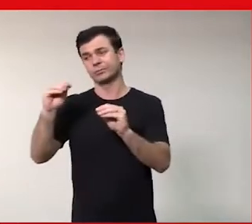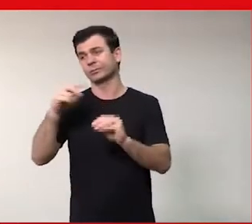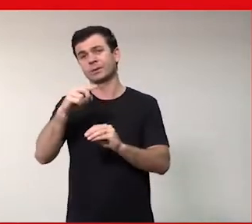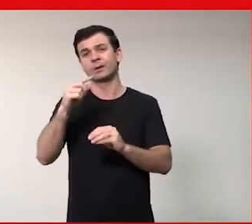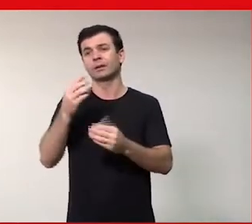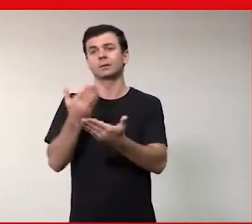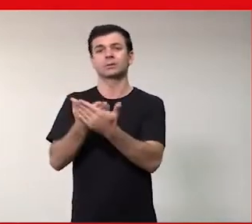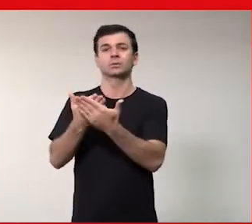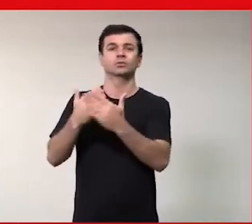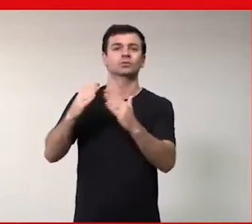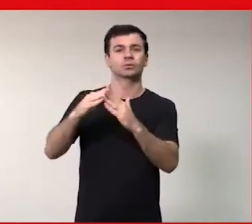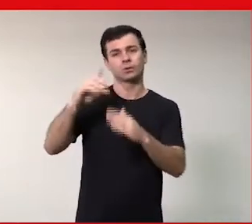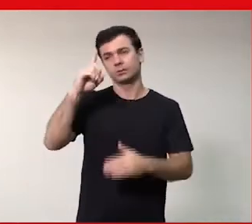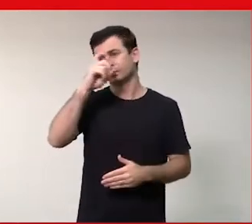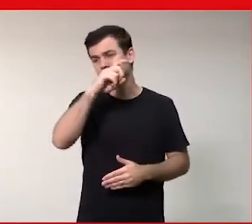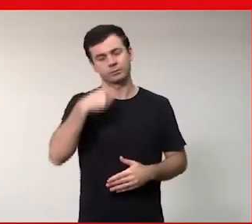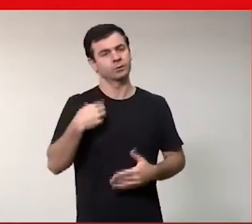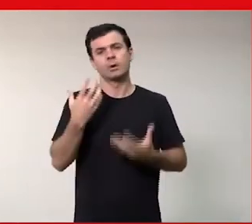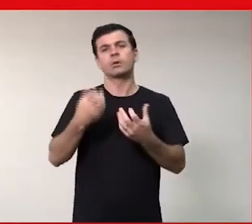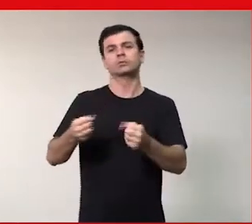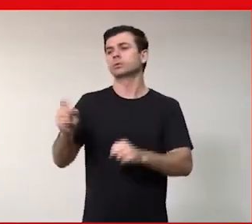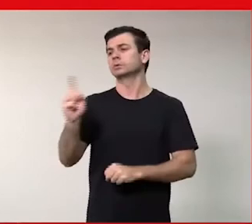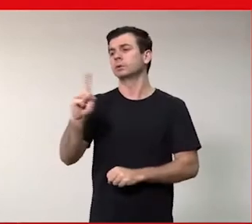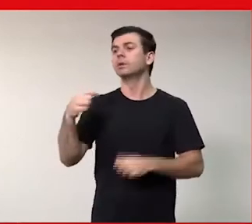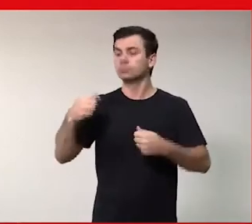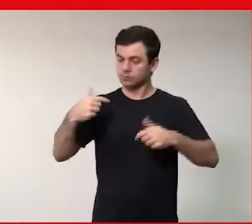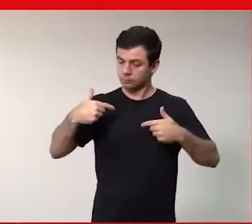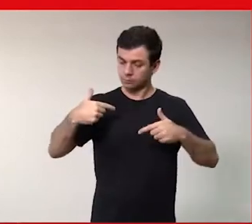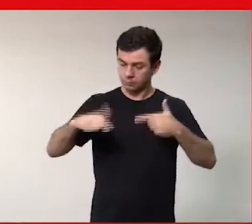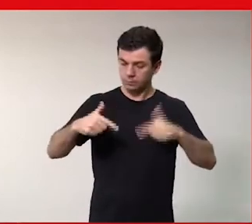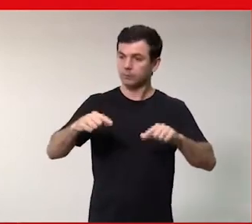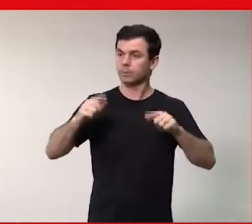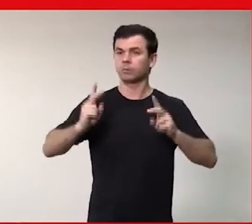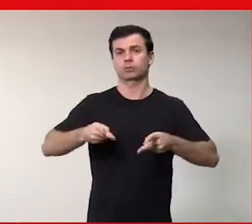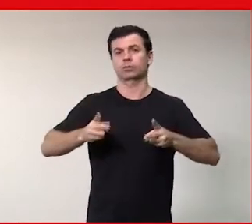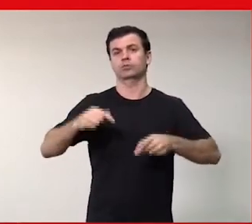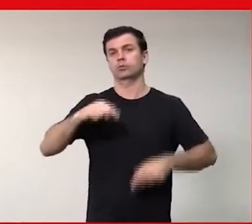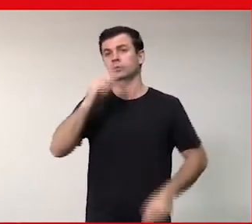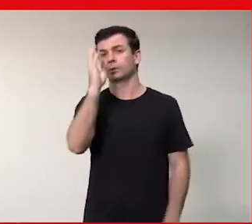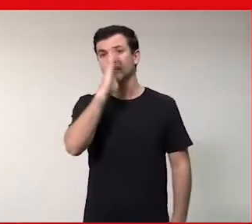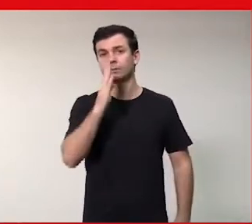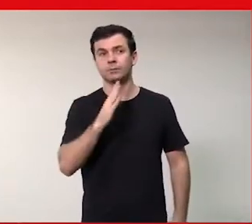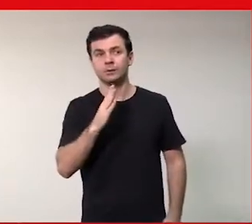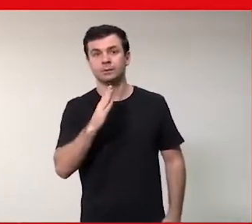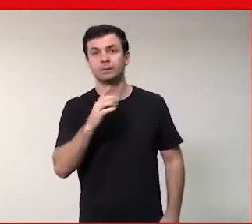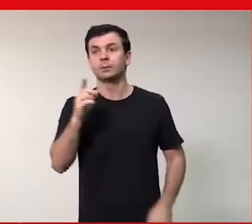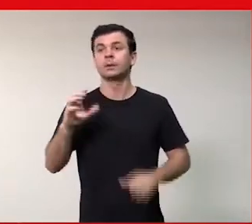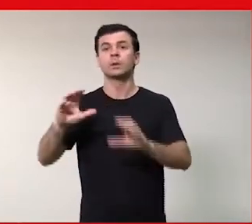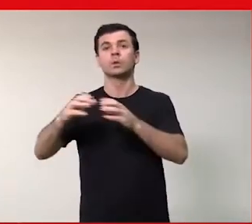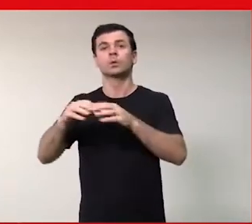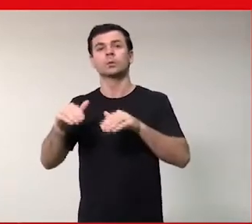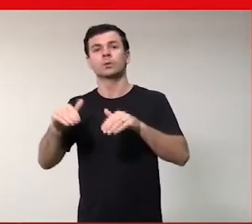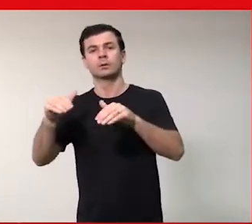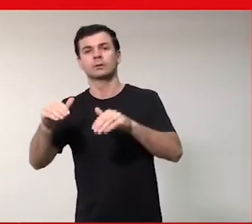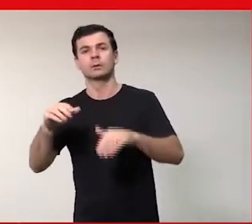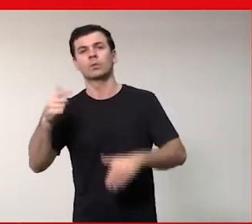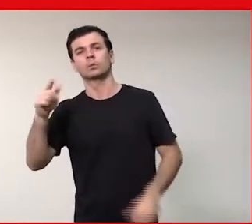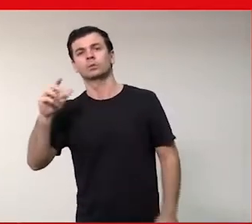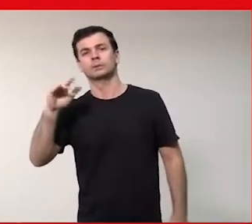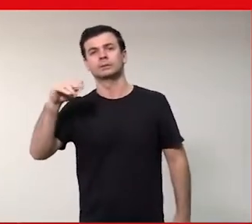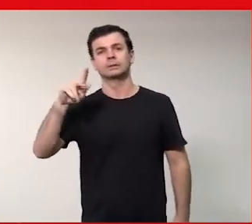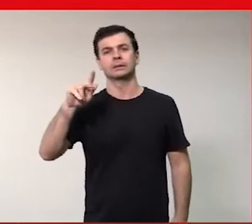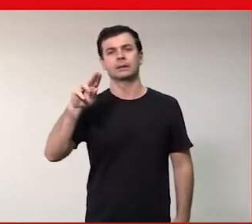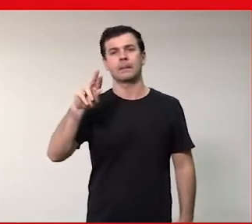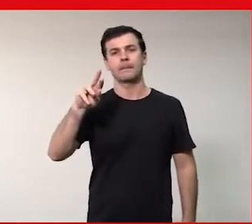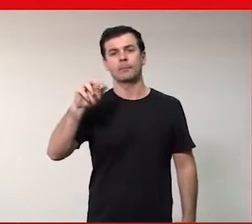o diploma do Brasil. Isso para mim é inaceitável. Eu preciso trabalhar baseada no Brasil. Só que eu tinha times na Austrália, tinha times em Singapura, tenho times